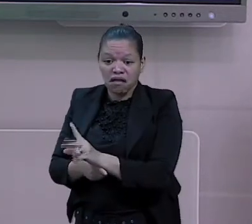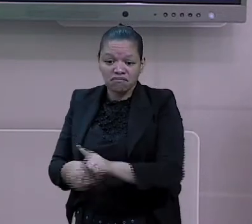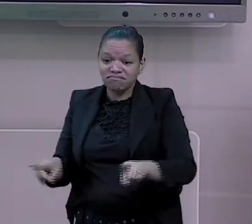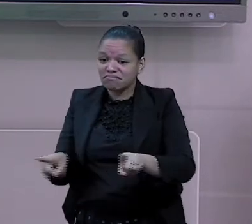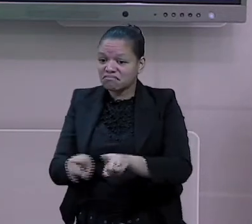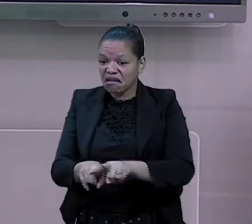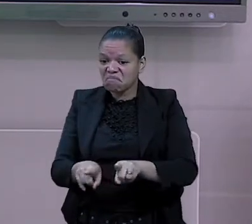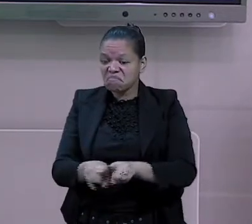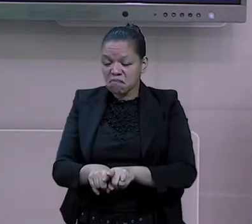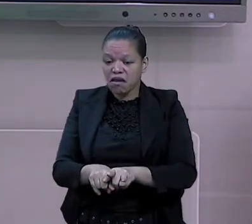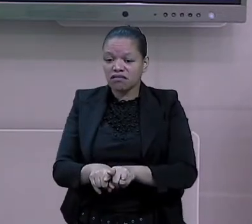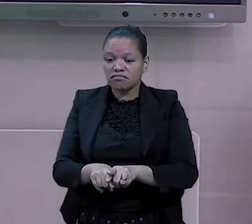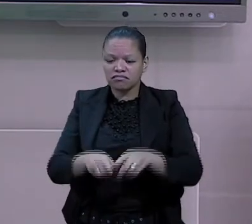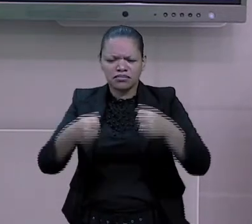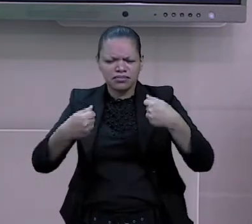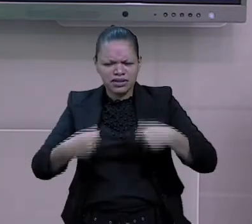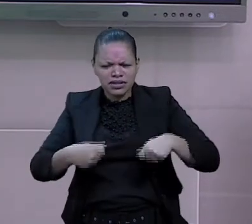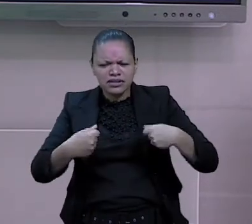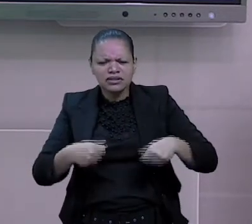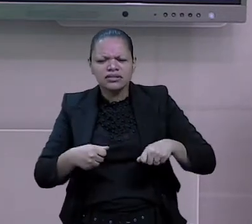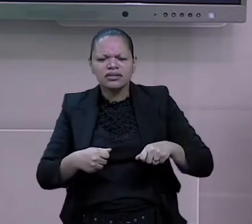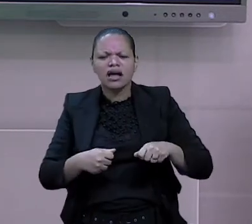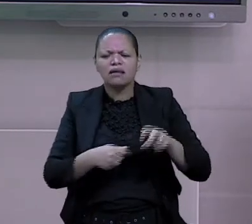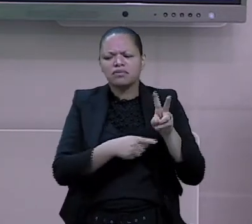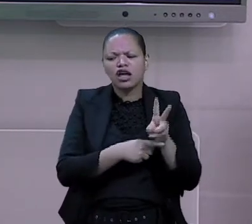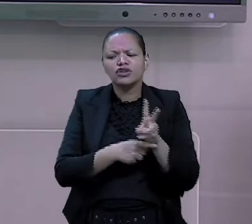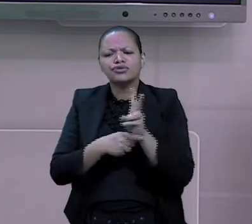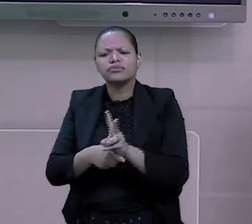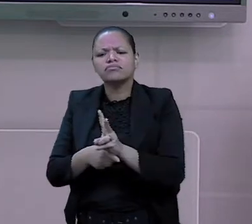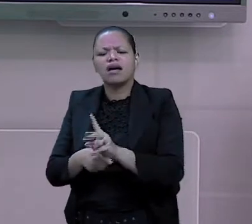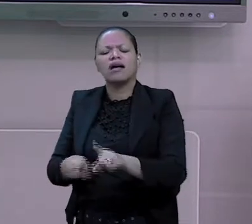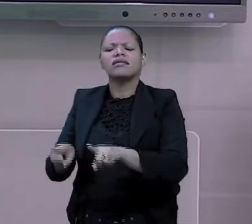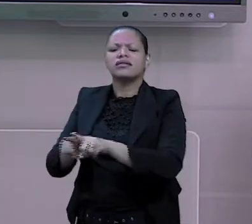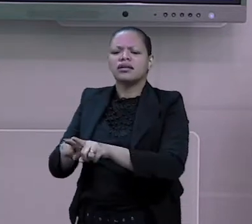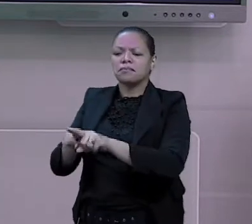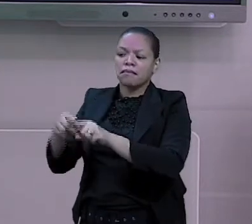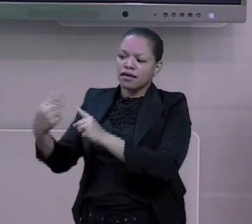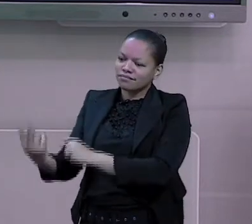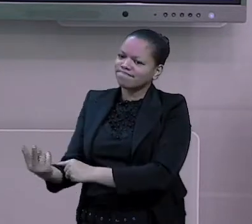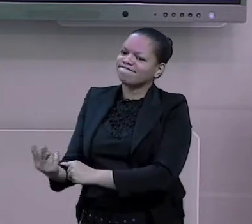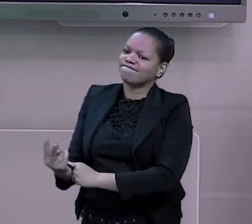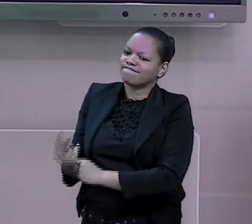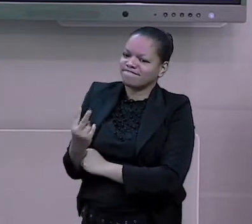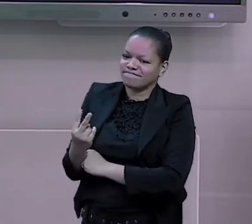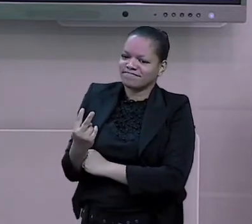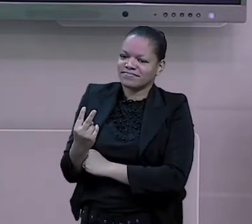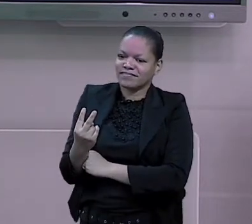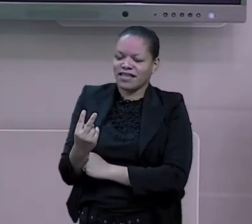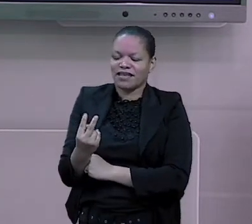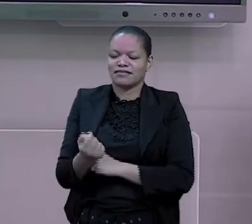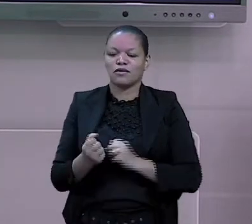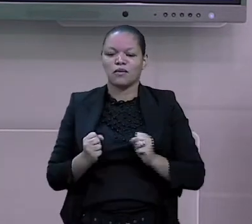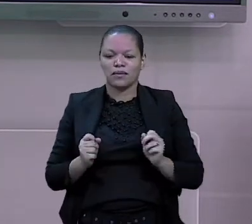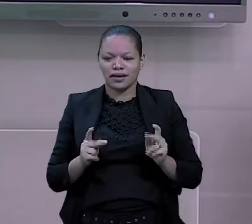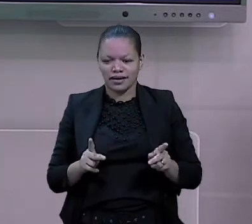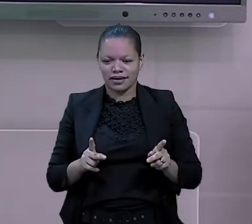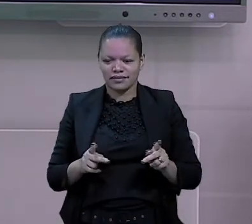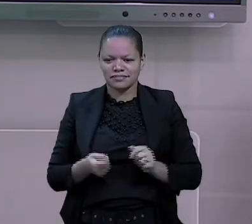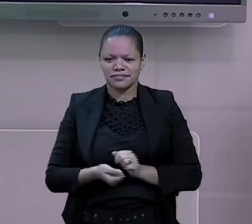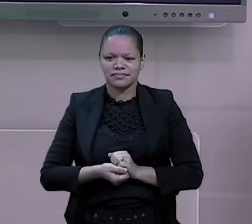plante o bem que colherá sempre o bem. E é justamente disso que a fábula fala, né?